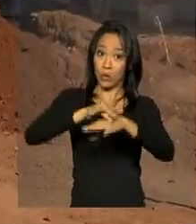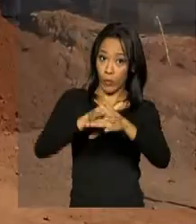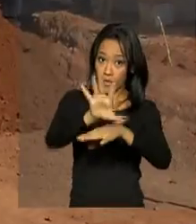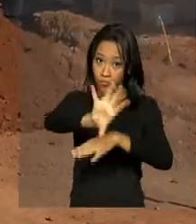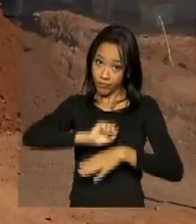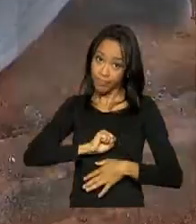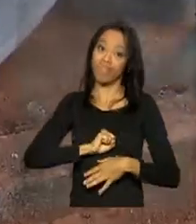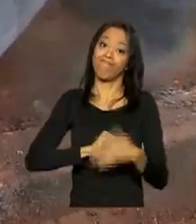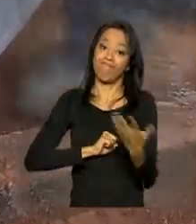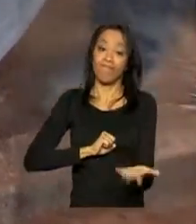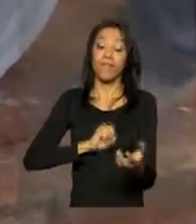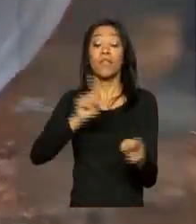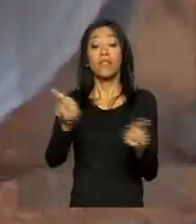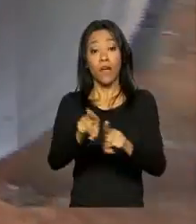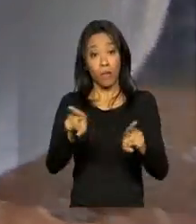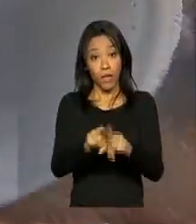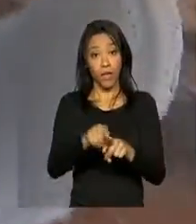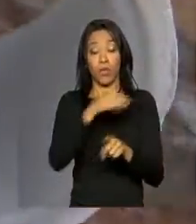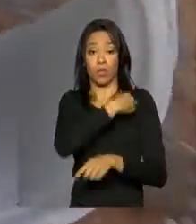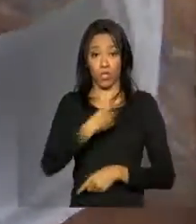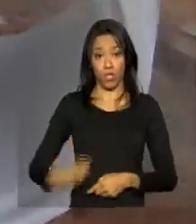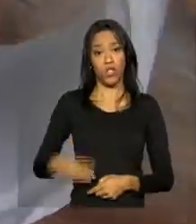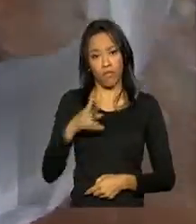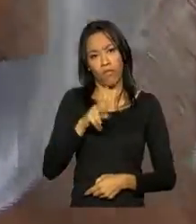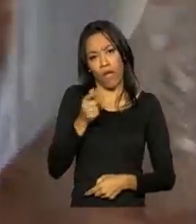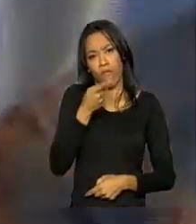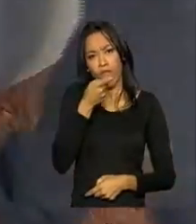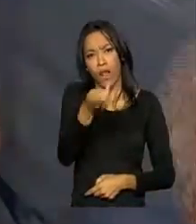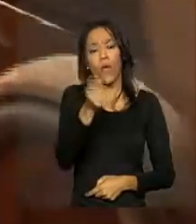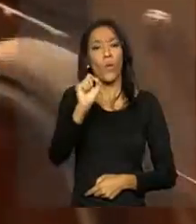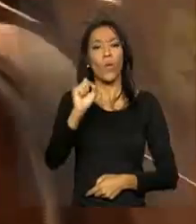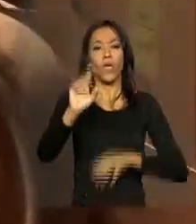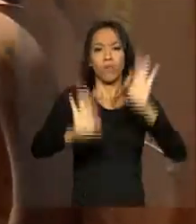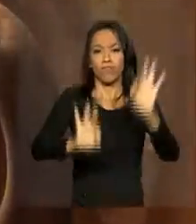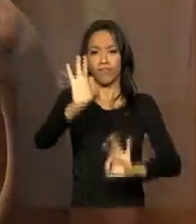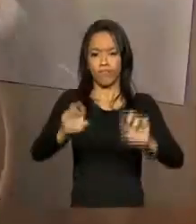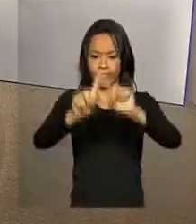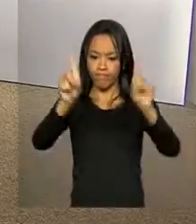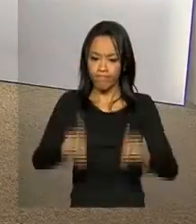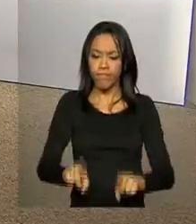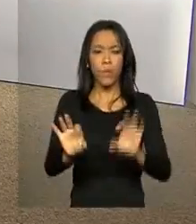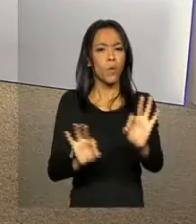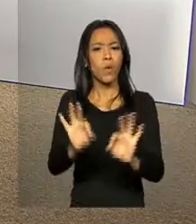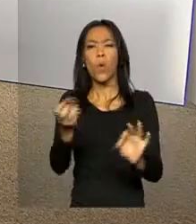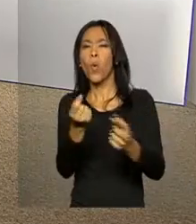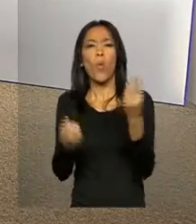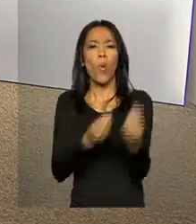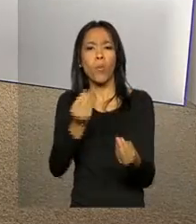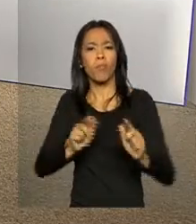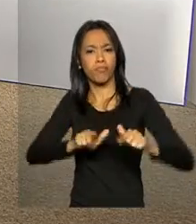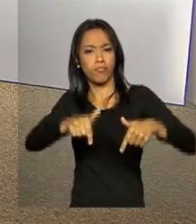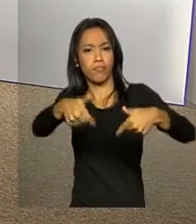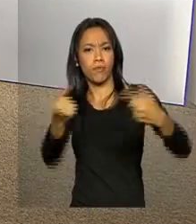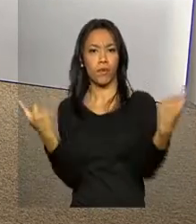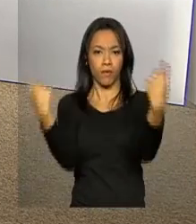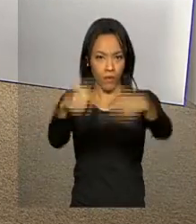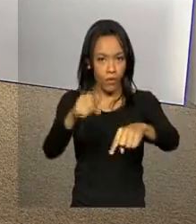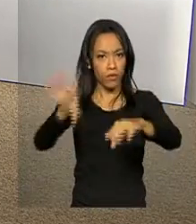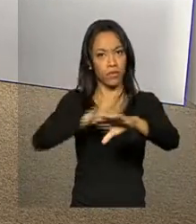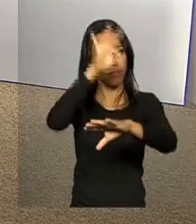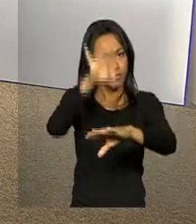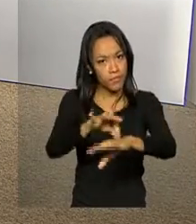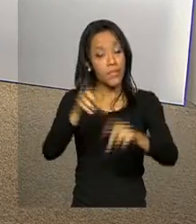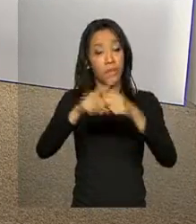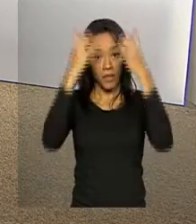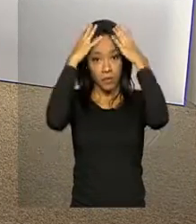vírus. O ministro também vai abordar as ações do Plano Nacional de Enfrentamento ao Aedes e a microcefalia, que vem